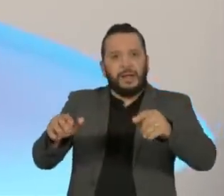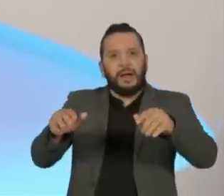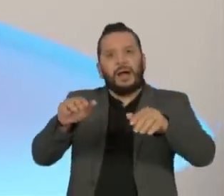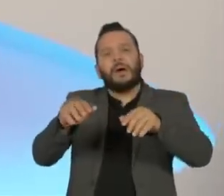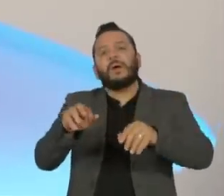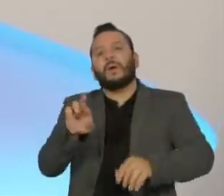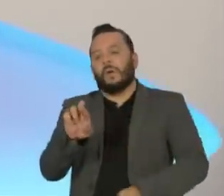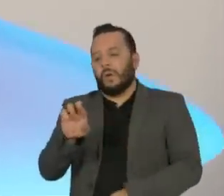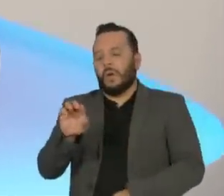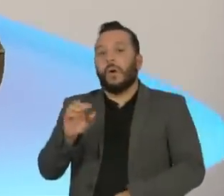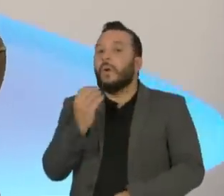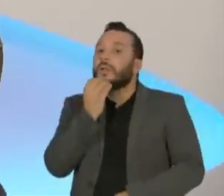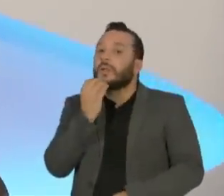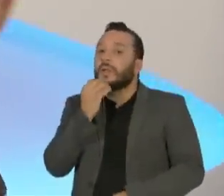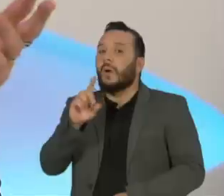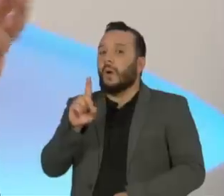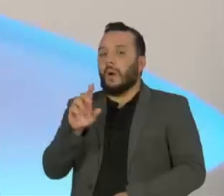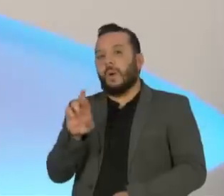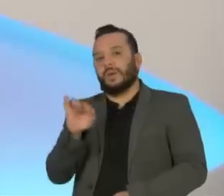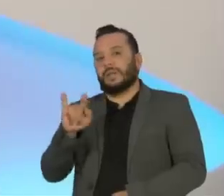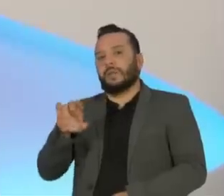Rodrigo Maia vem dizer que as instituições